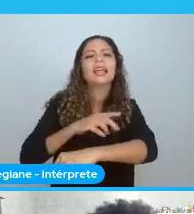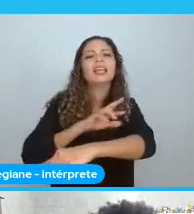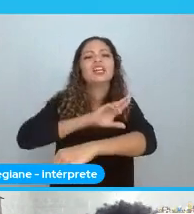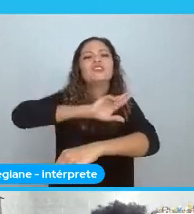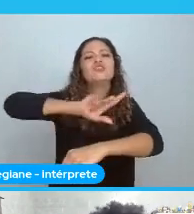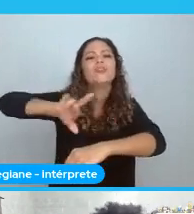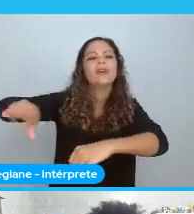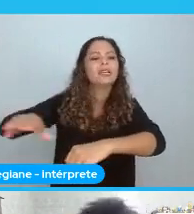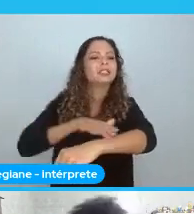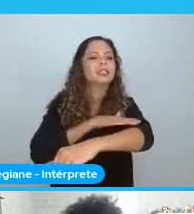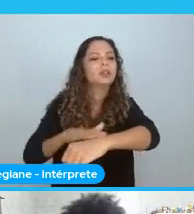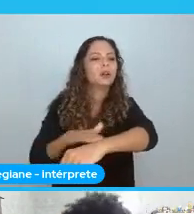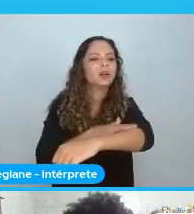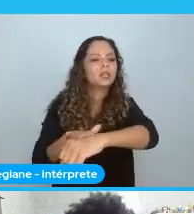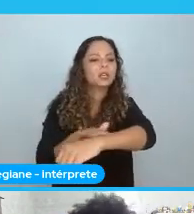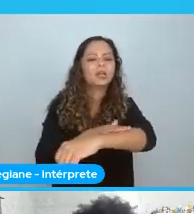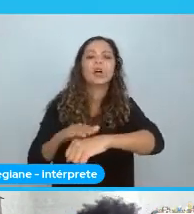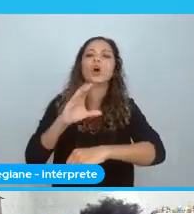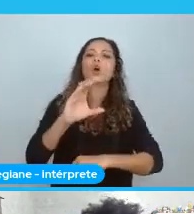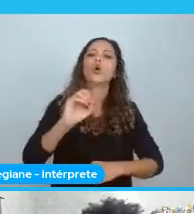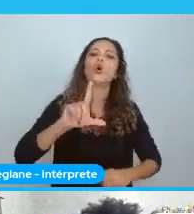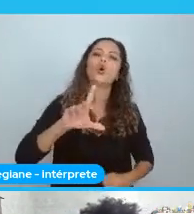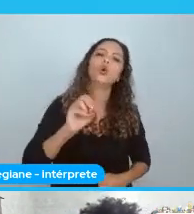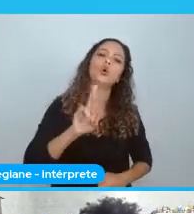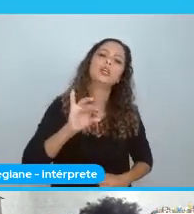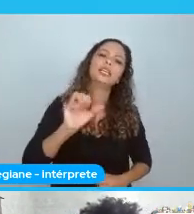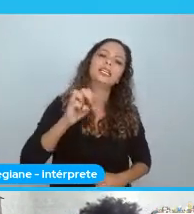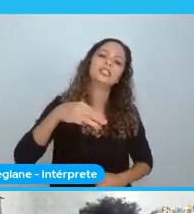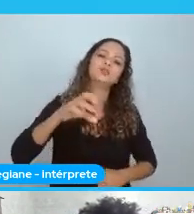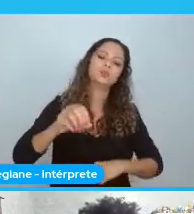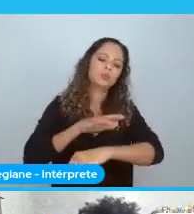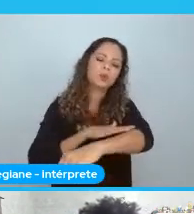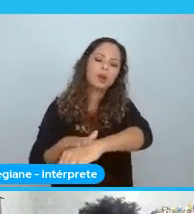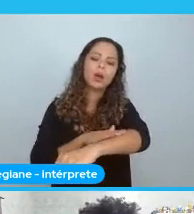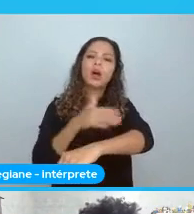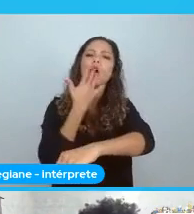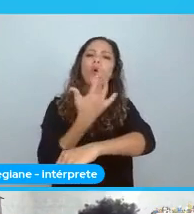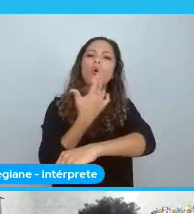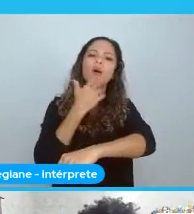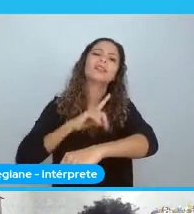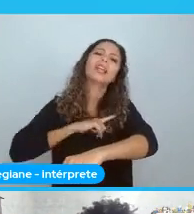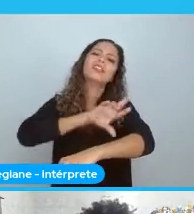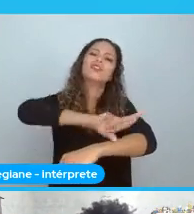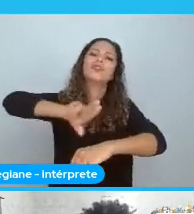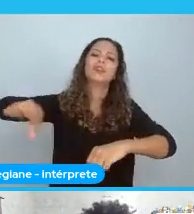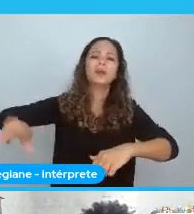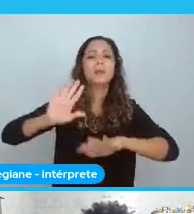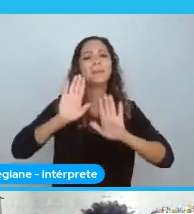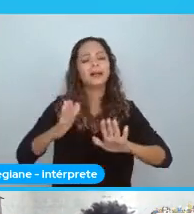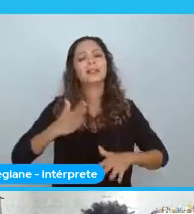Mas. A minha. Não tenho como dizer. Que eu não sou negra. E aí. O fato.